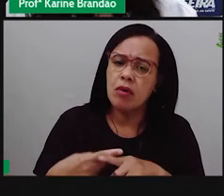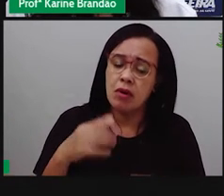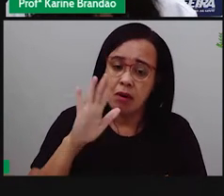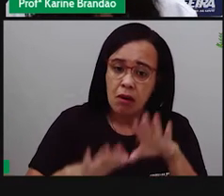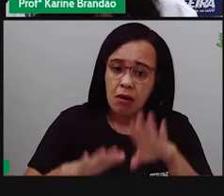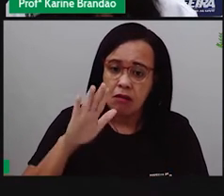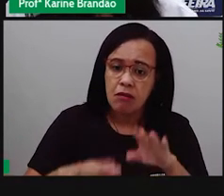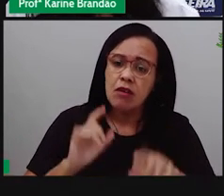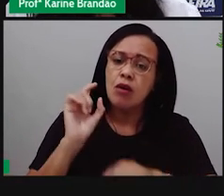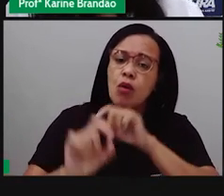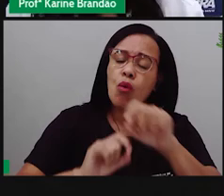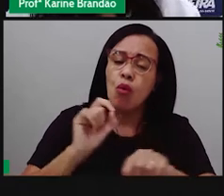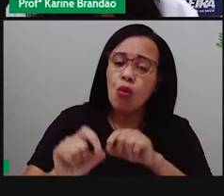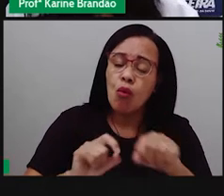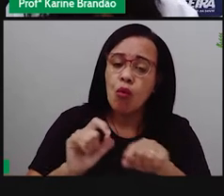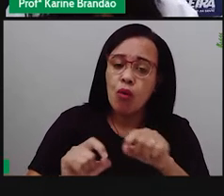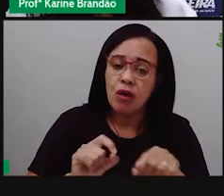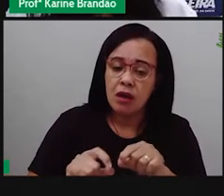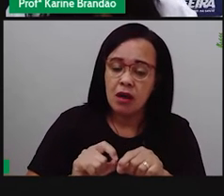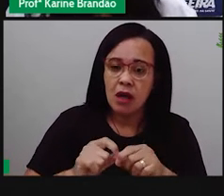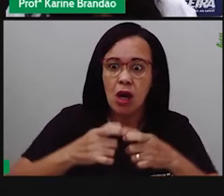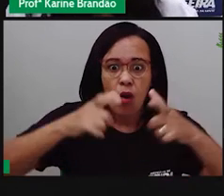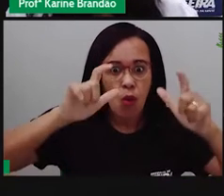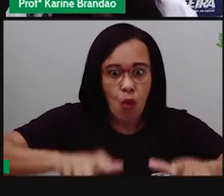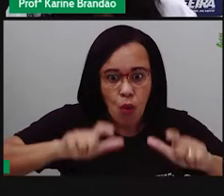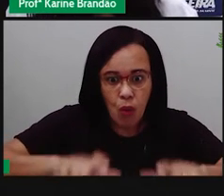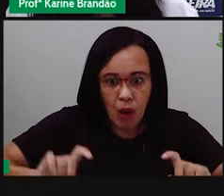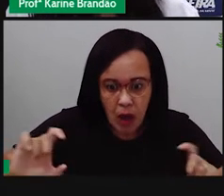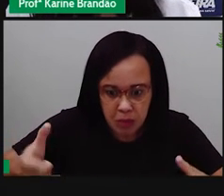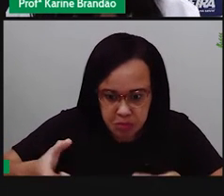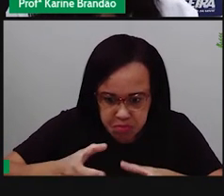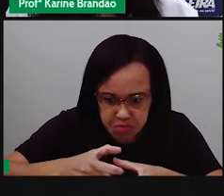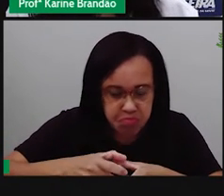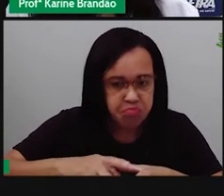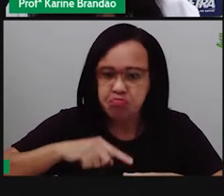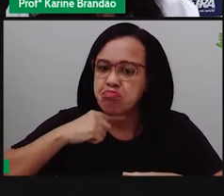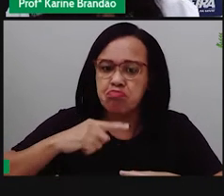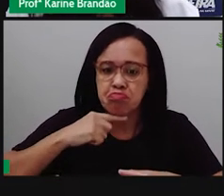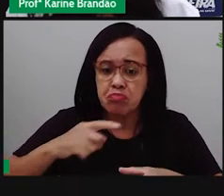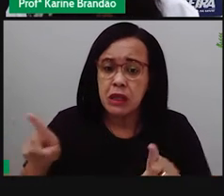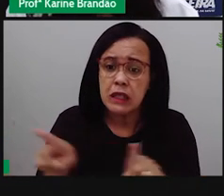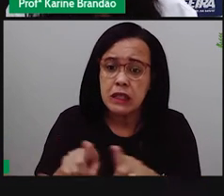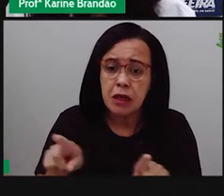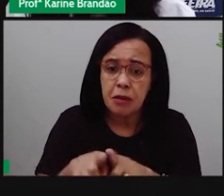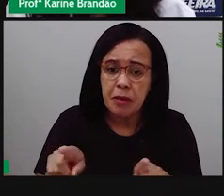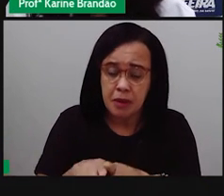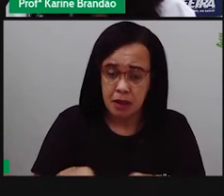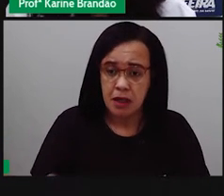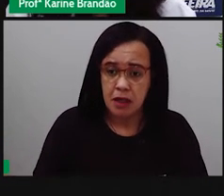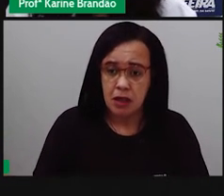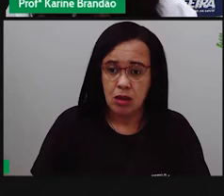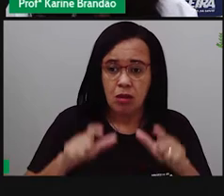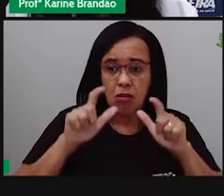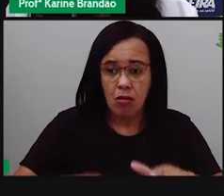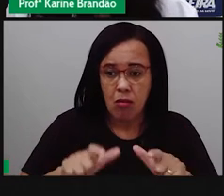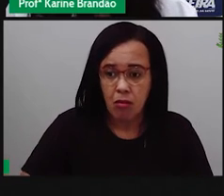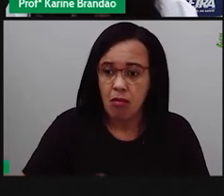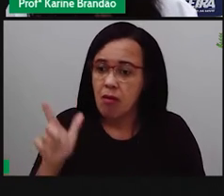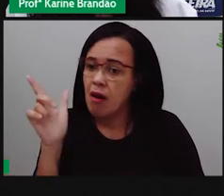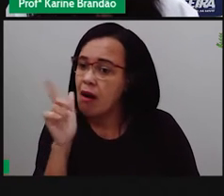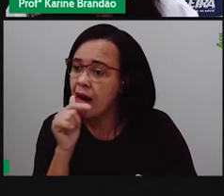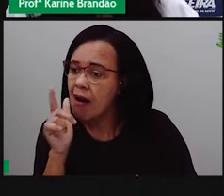pode ter uma falta de hábitos, de espaço, de território, e aí, então, eles vão ter que disputar território e algum pode